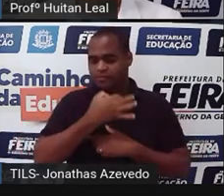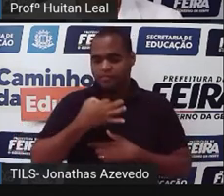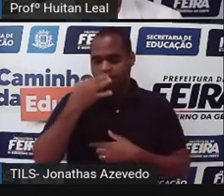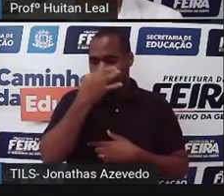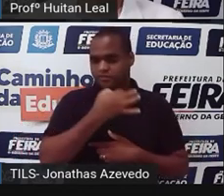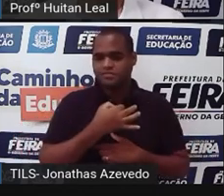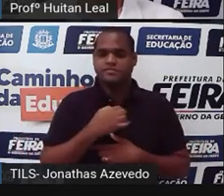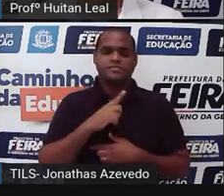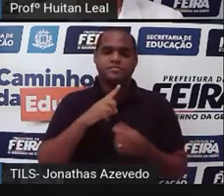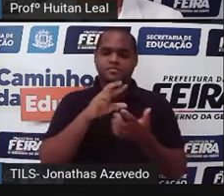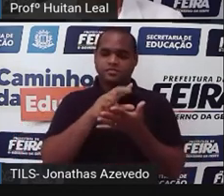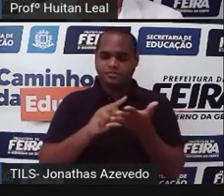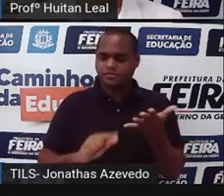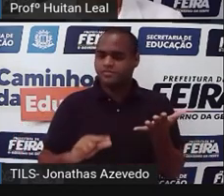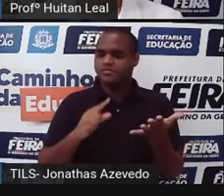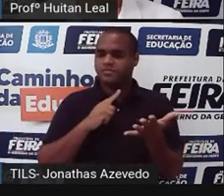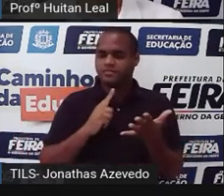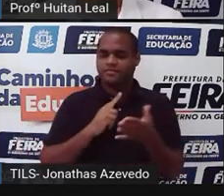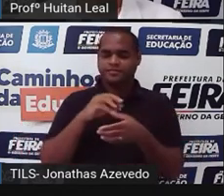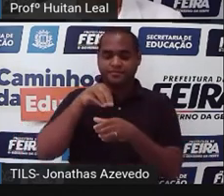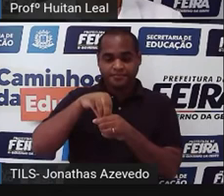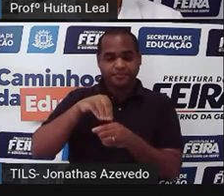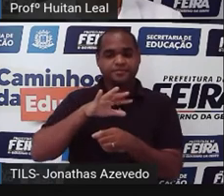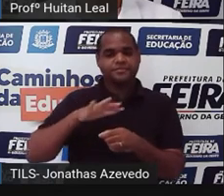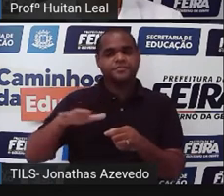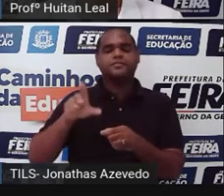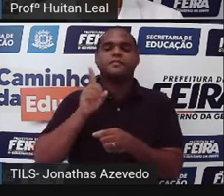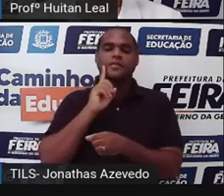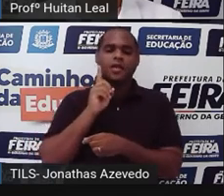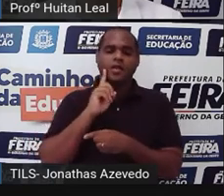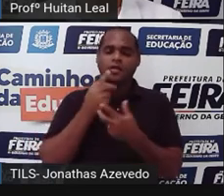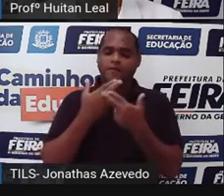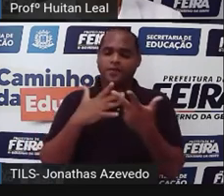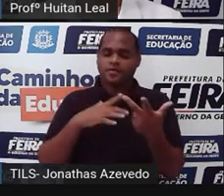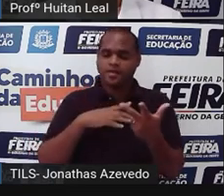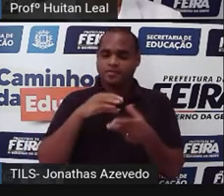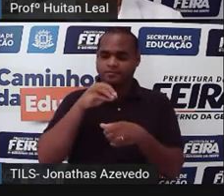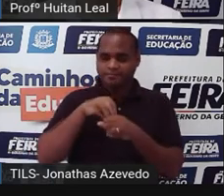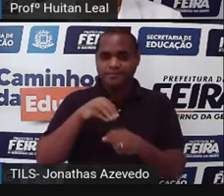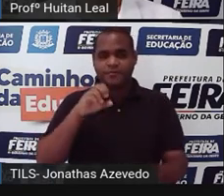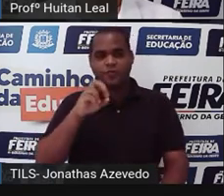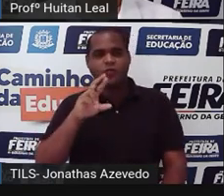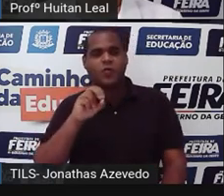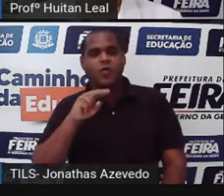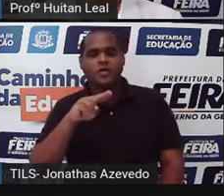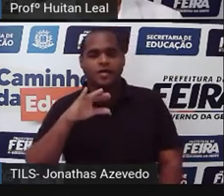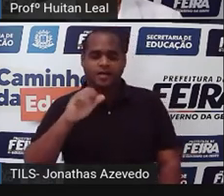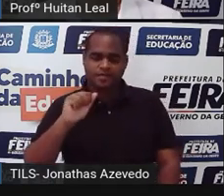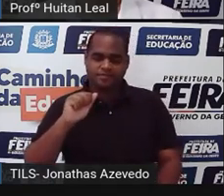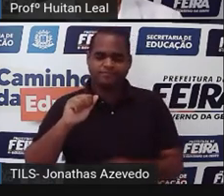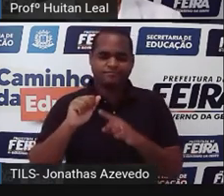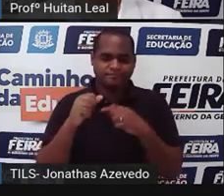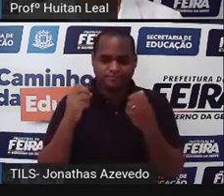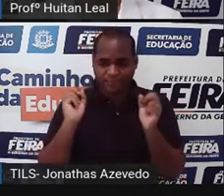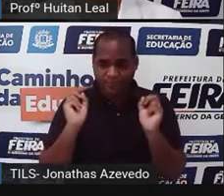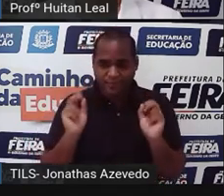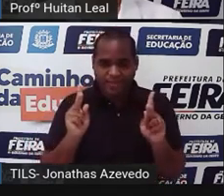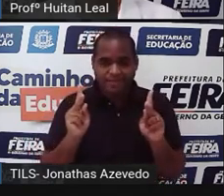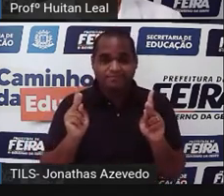Então, todos os elementos da narrativa estão presentes nesse tipo de crônica. Ok, gente? Então,